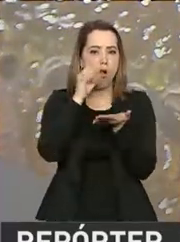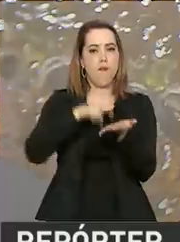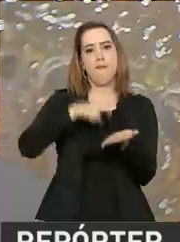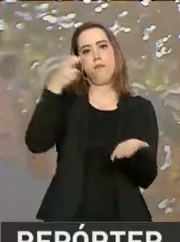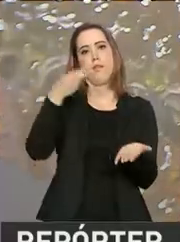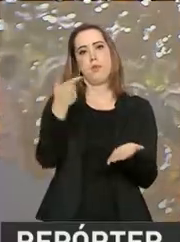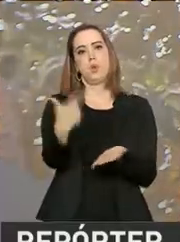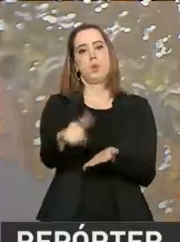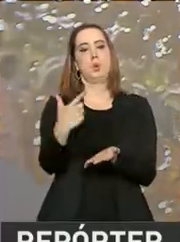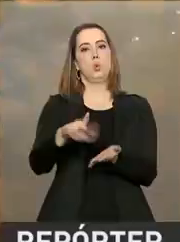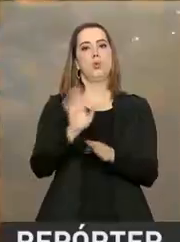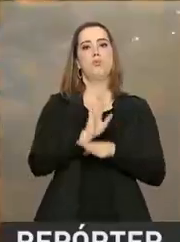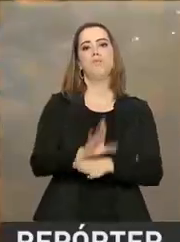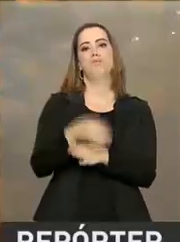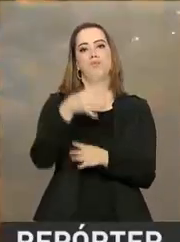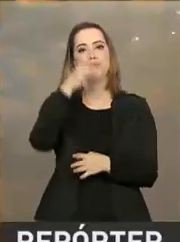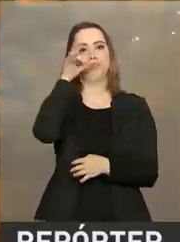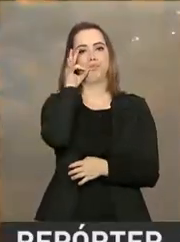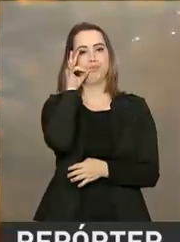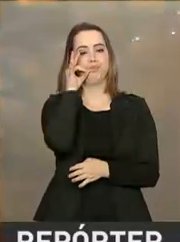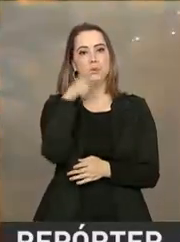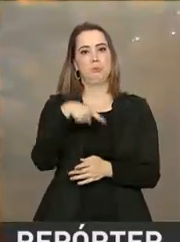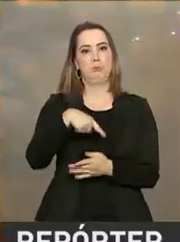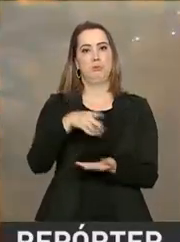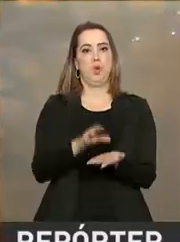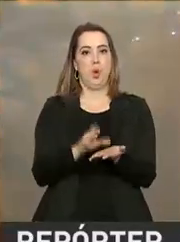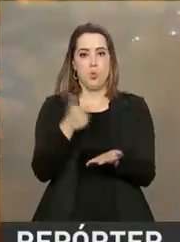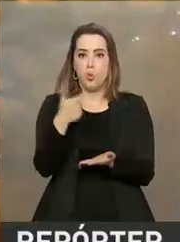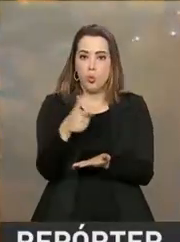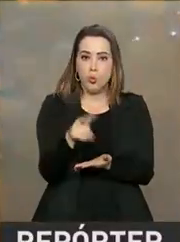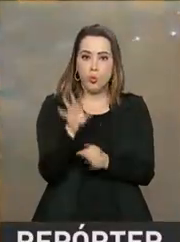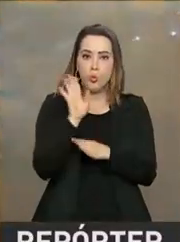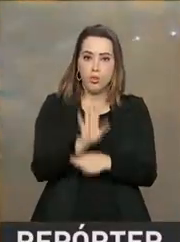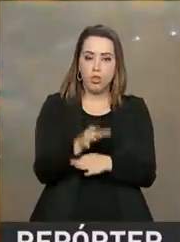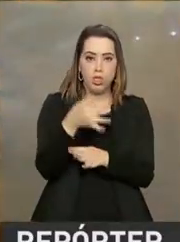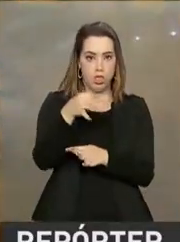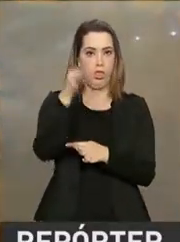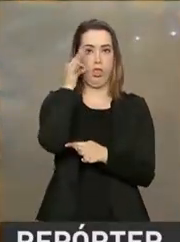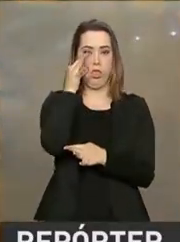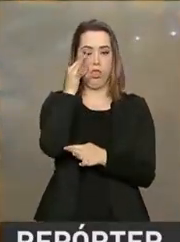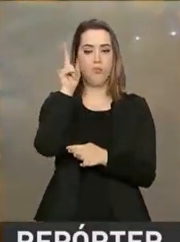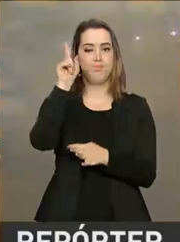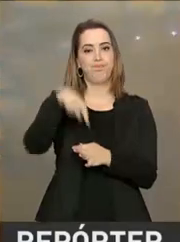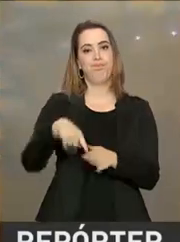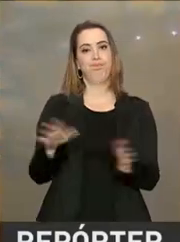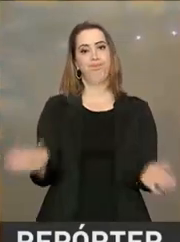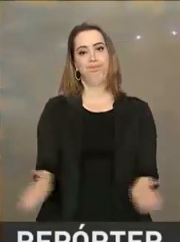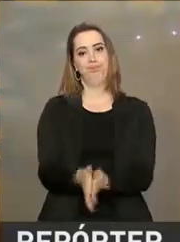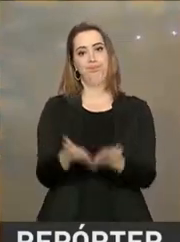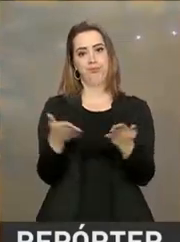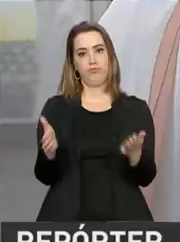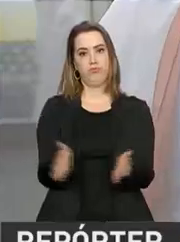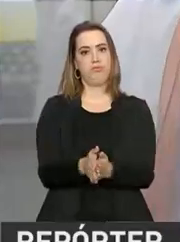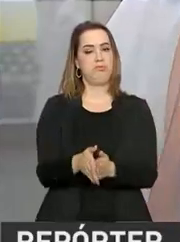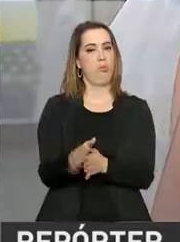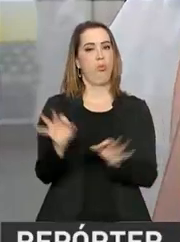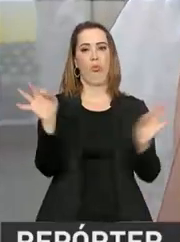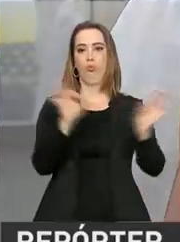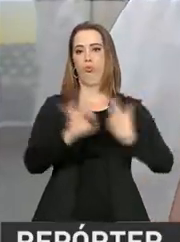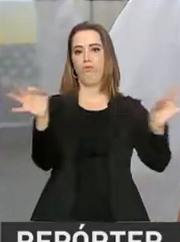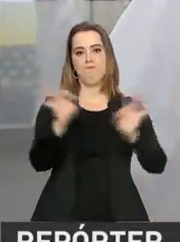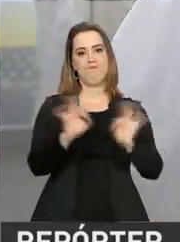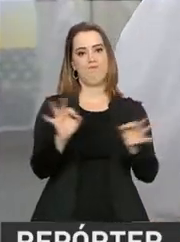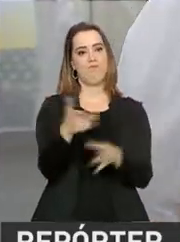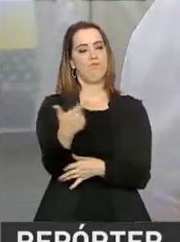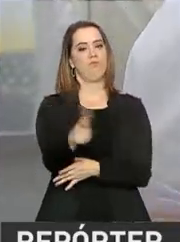nunca cheguemos nessa situação de ter um café da manhã sem abelhas. Um café da manhã com quase nada. Você não teria